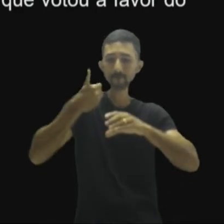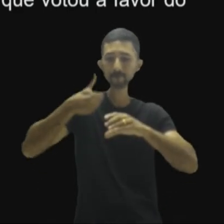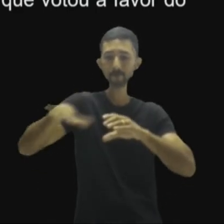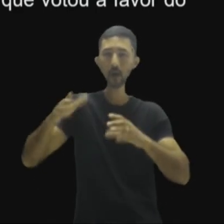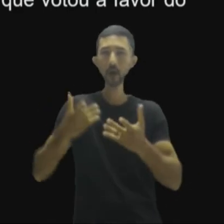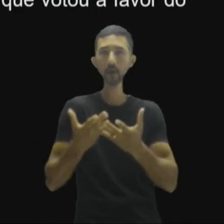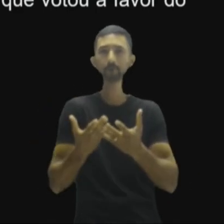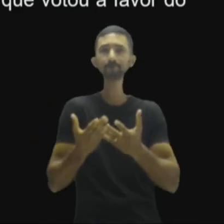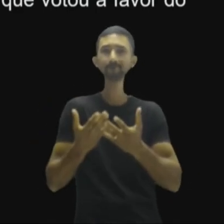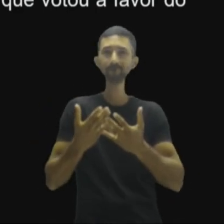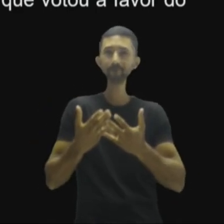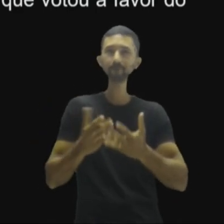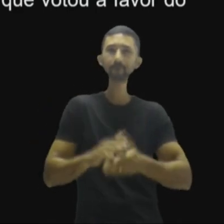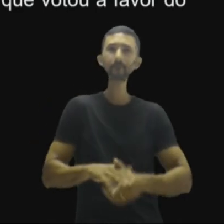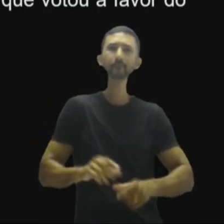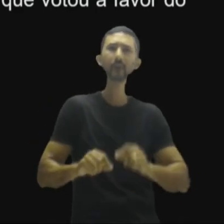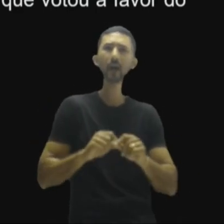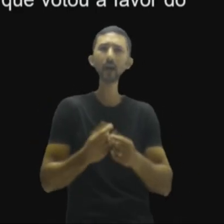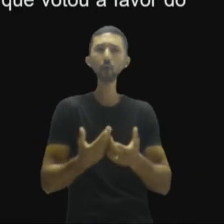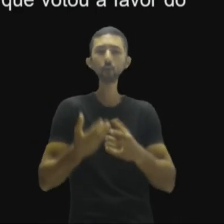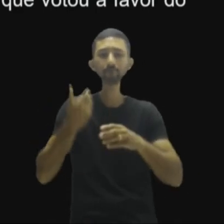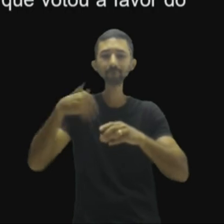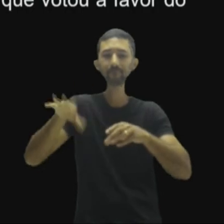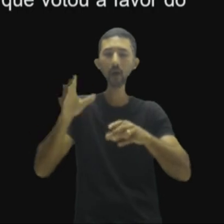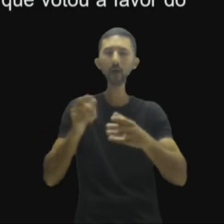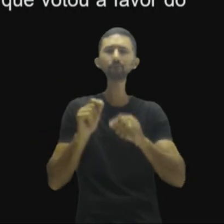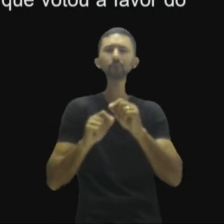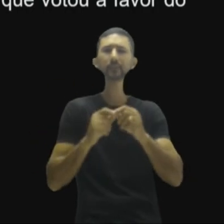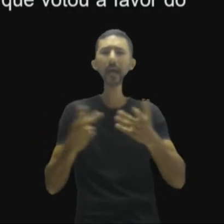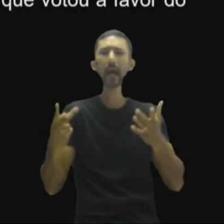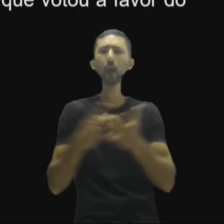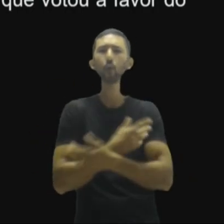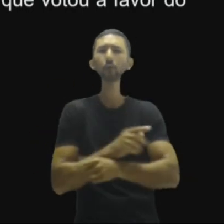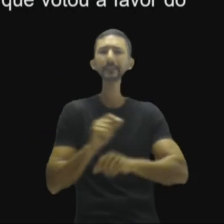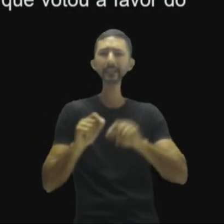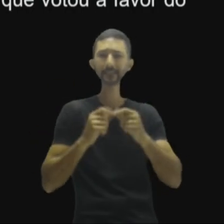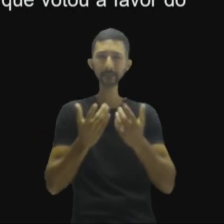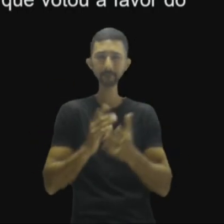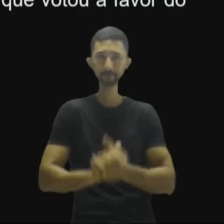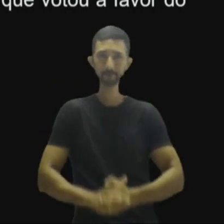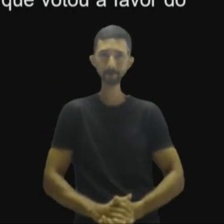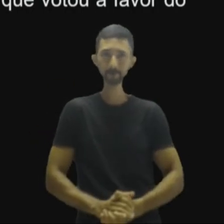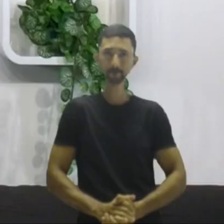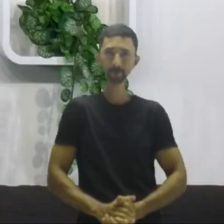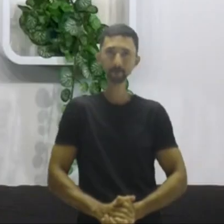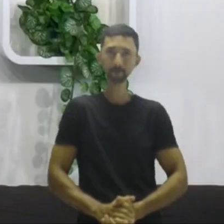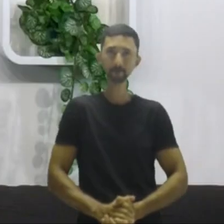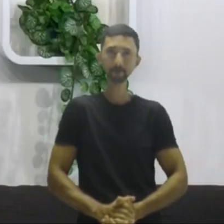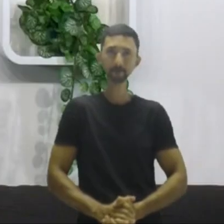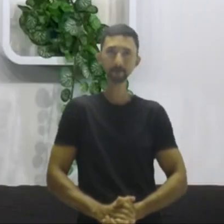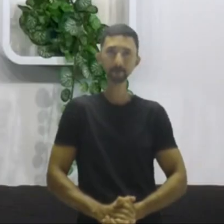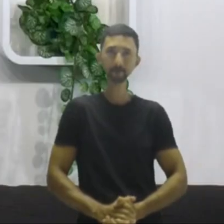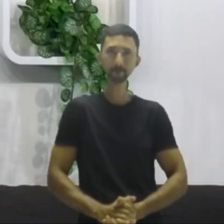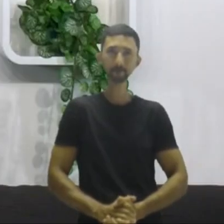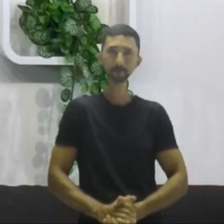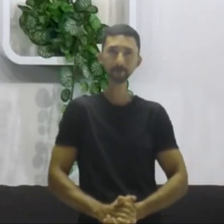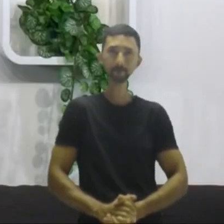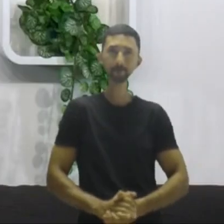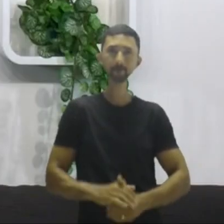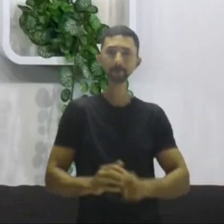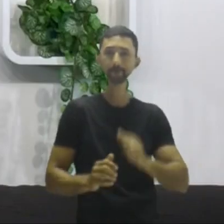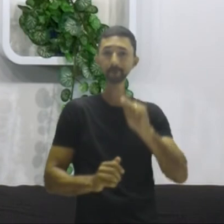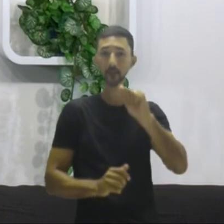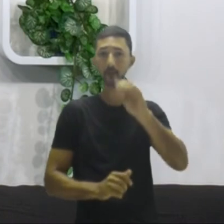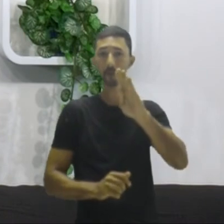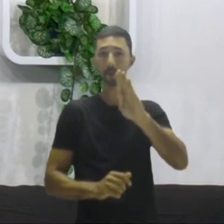ruim, gente, da saída dos britânicos do Reino Unido da União Europeia? Qual seria